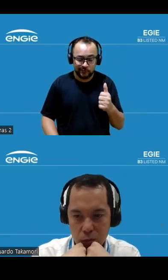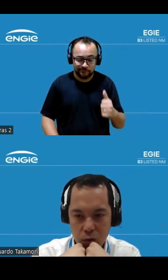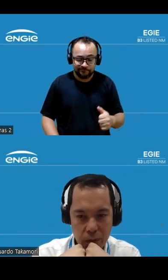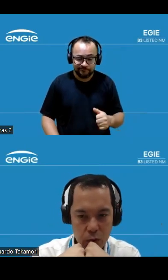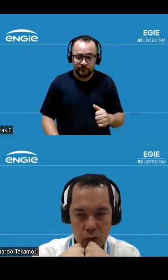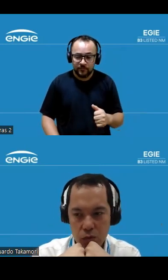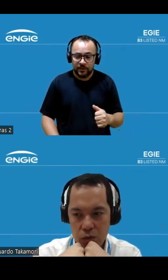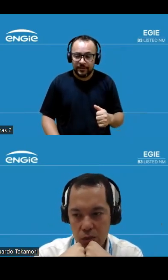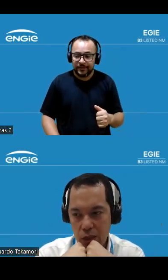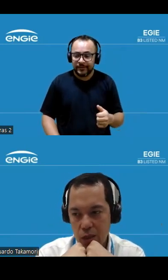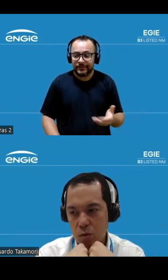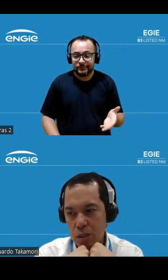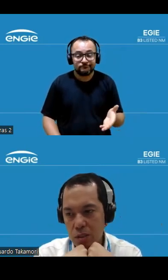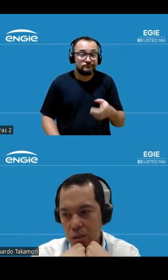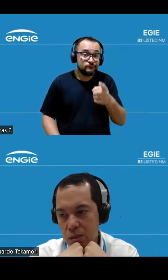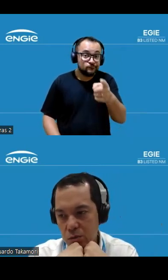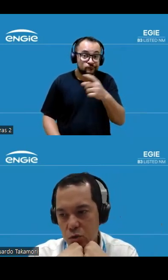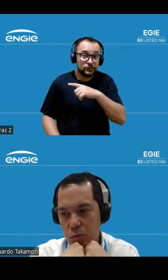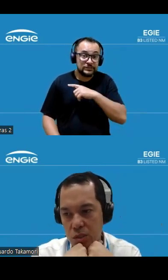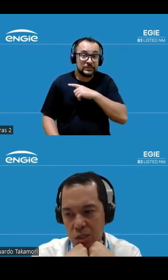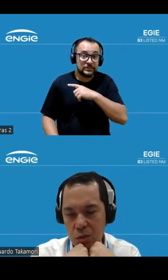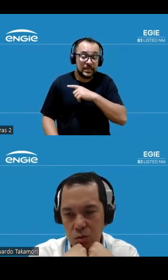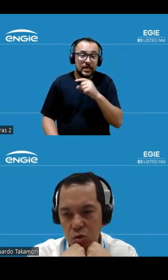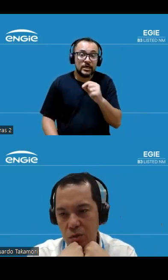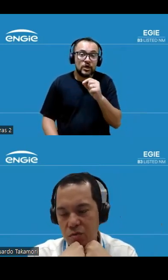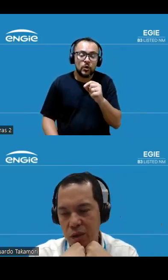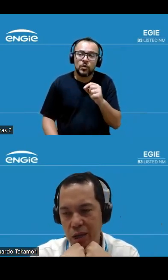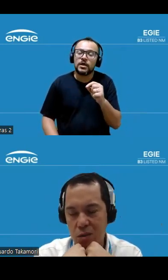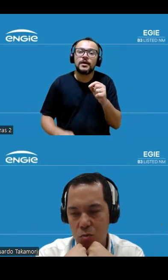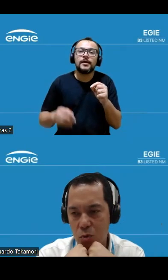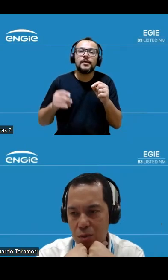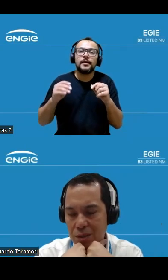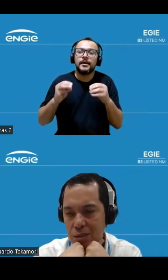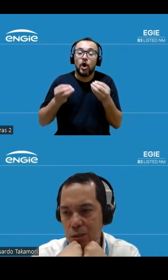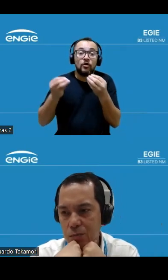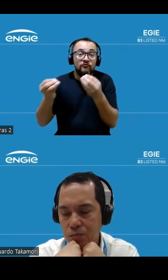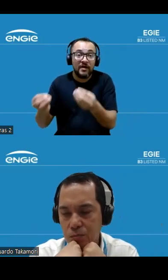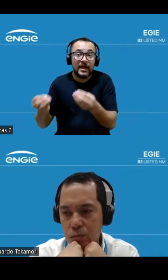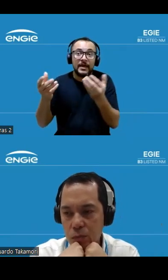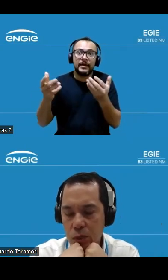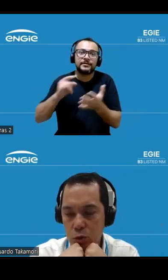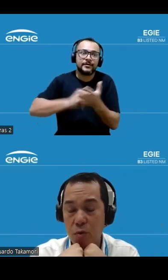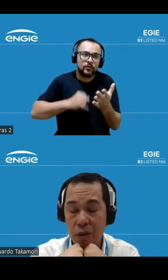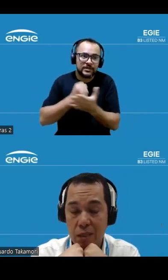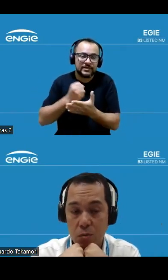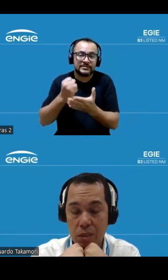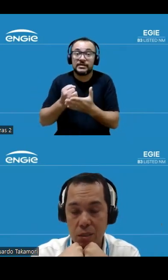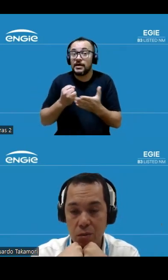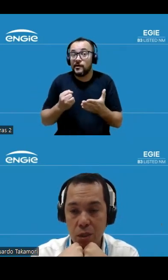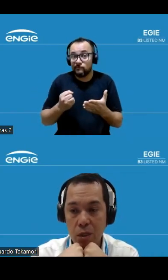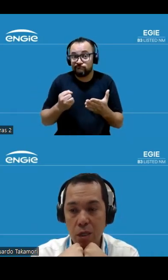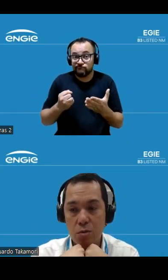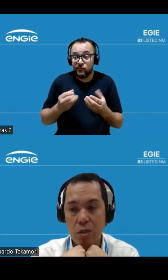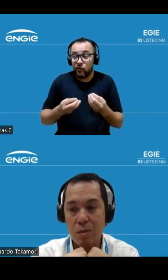naturalmente quando você tem toda essa questão de subsídio sobre oferta sobre contratação sobre oferta no